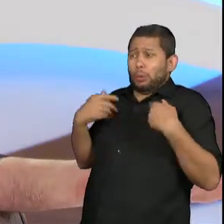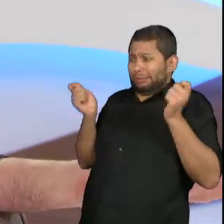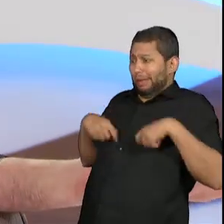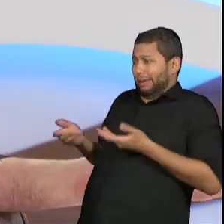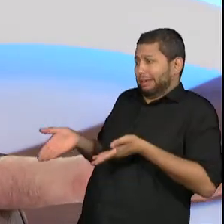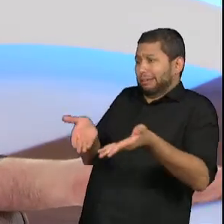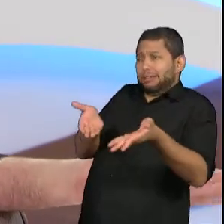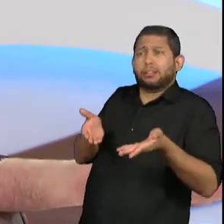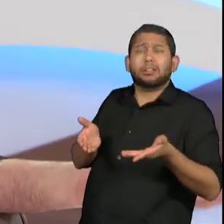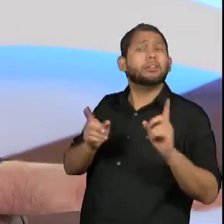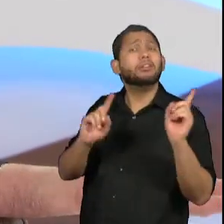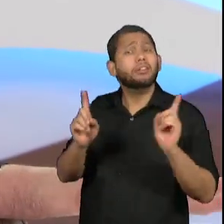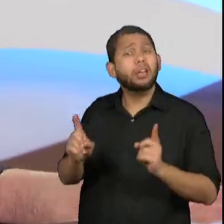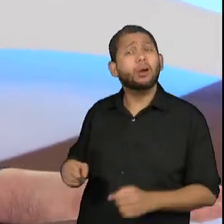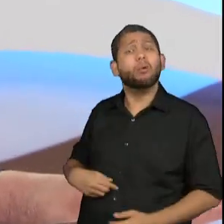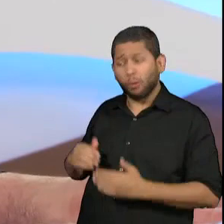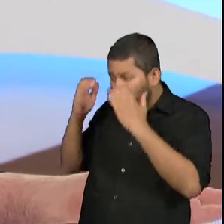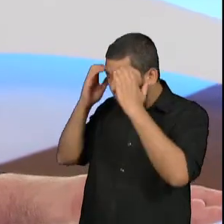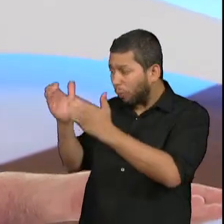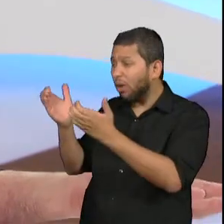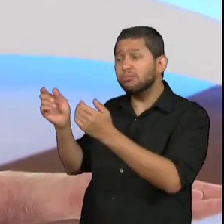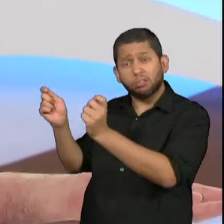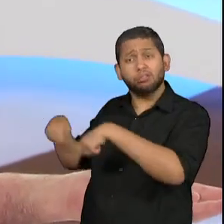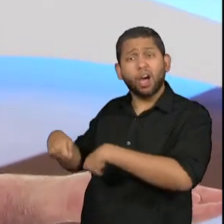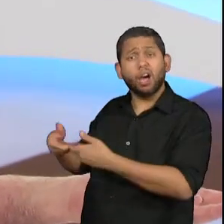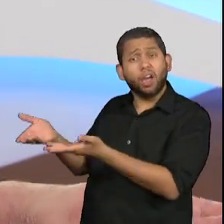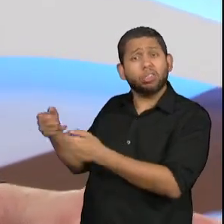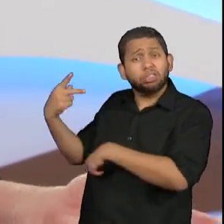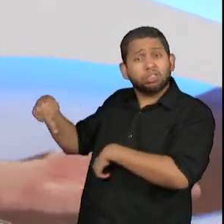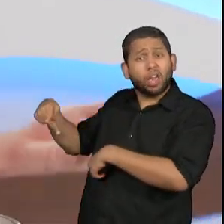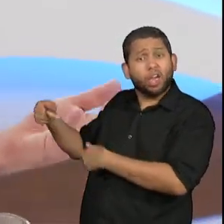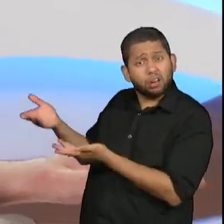oportunidade, é reconhecer a potência dessas pessoas.